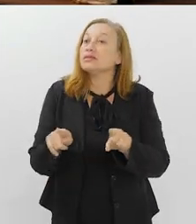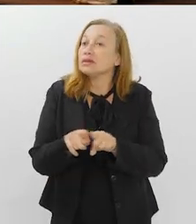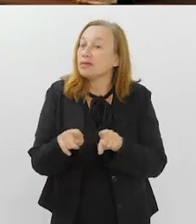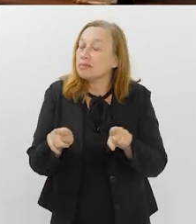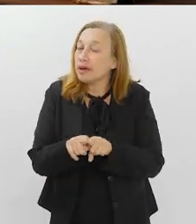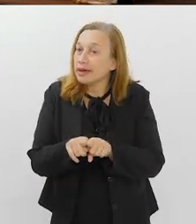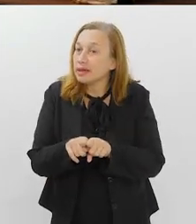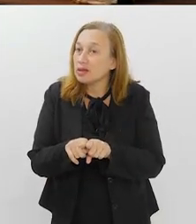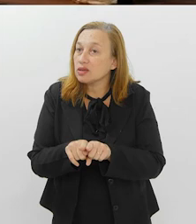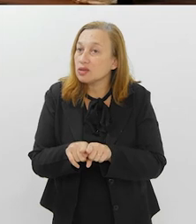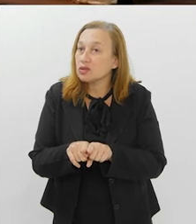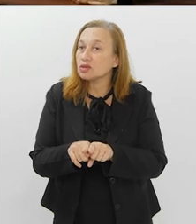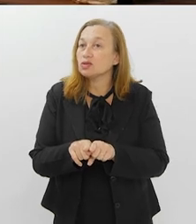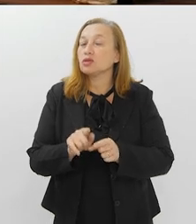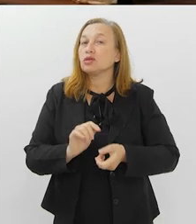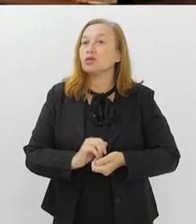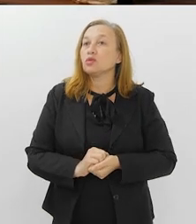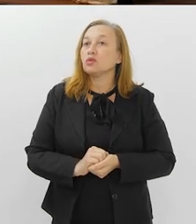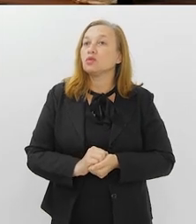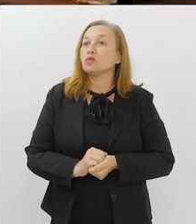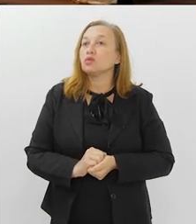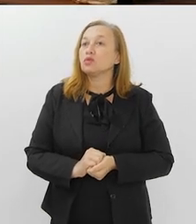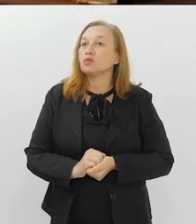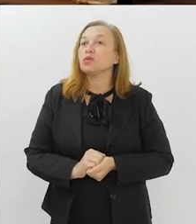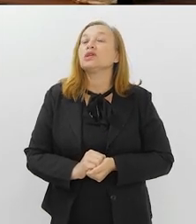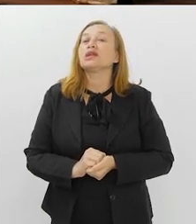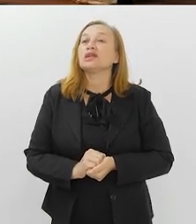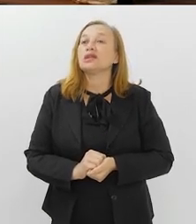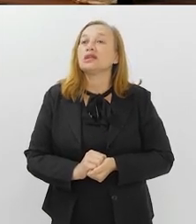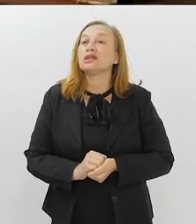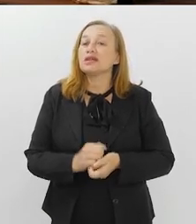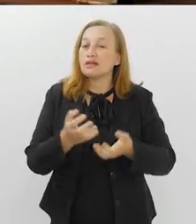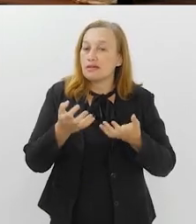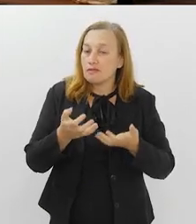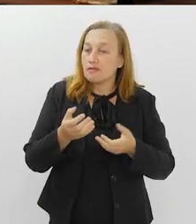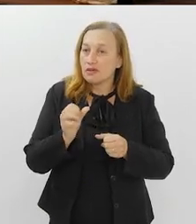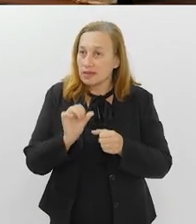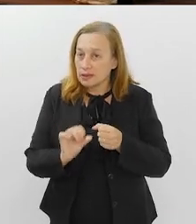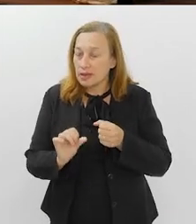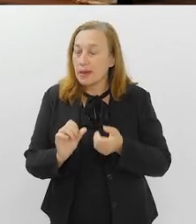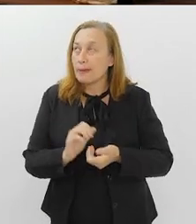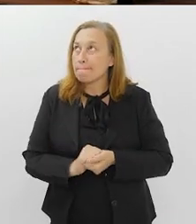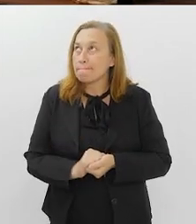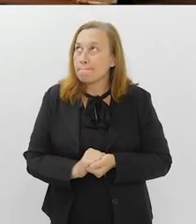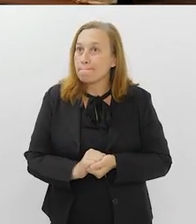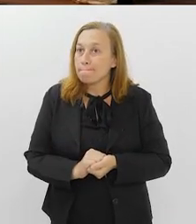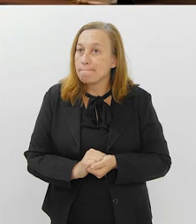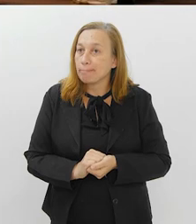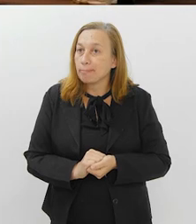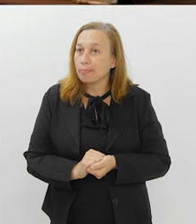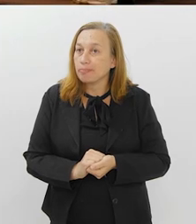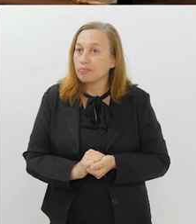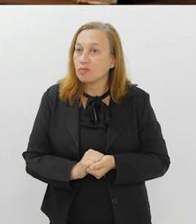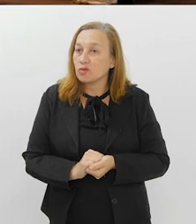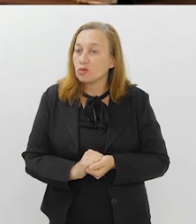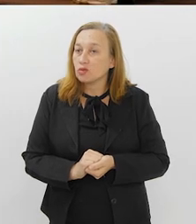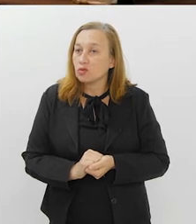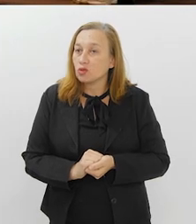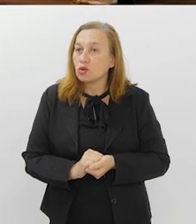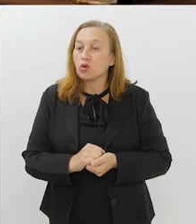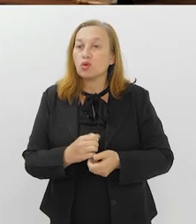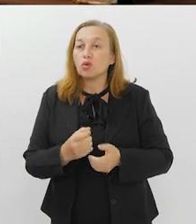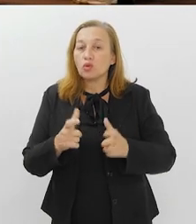também o que a gente tem tentado fazer é aumentar